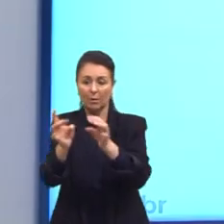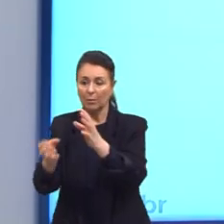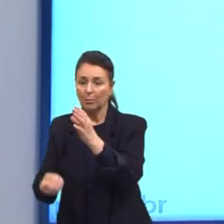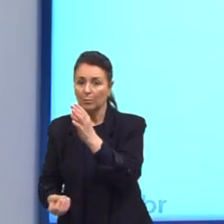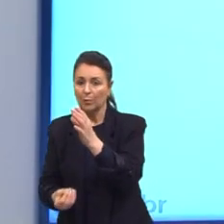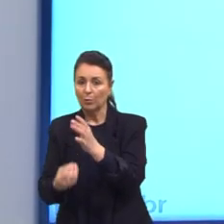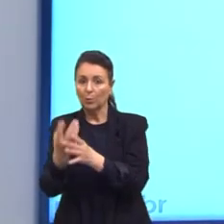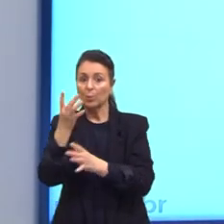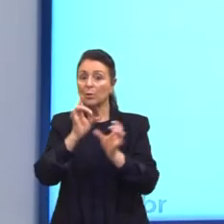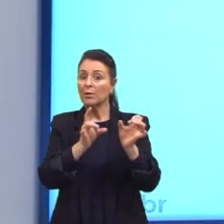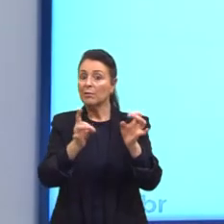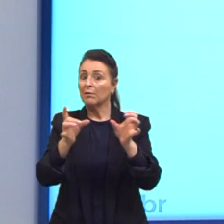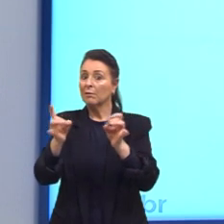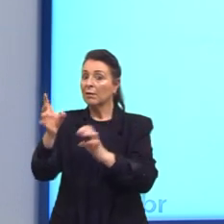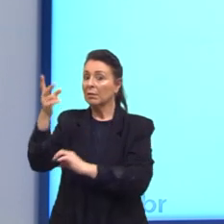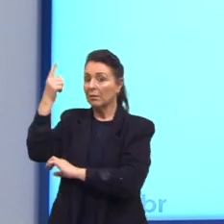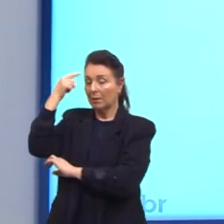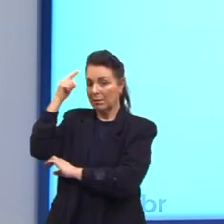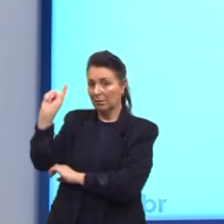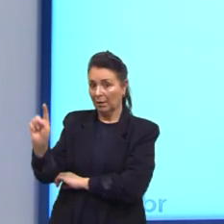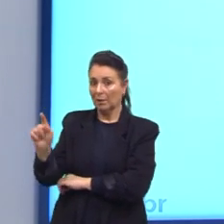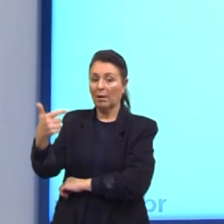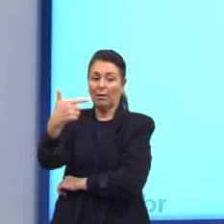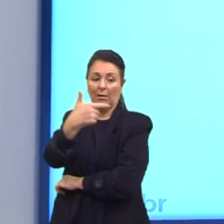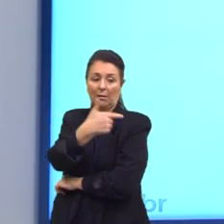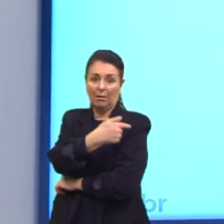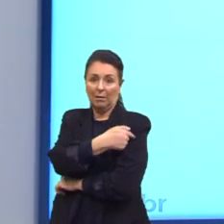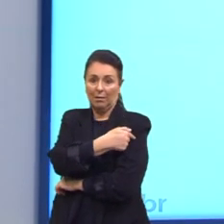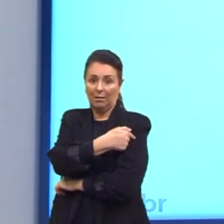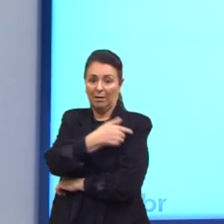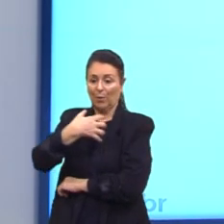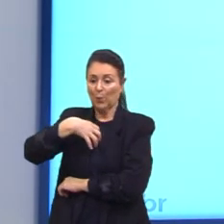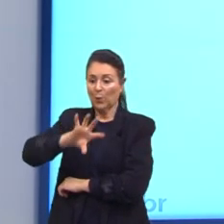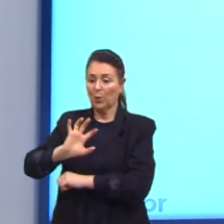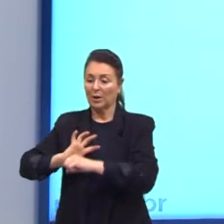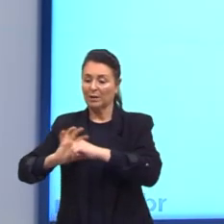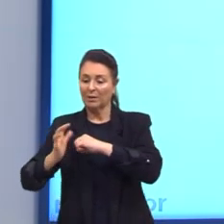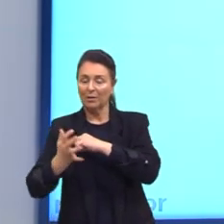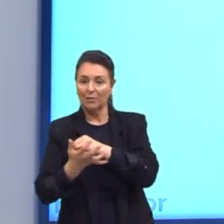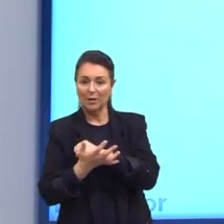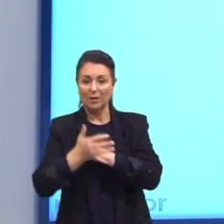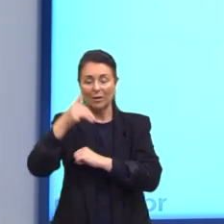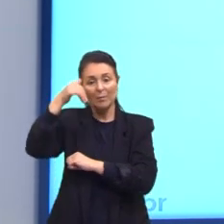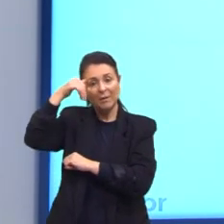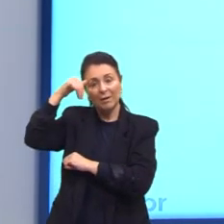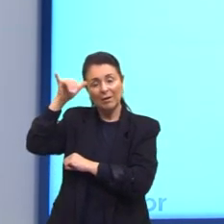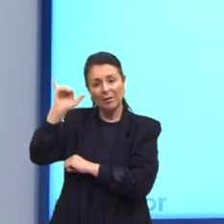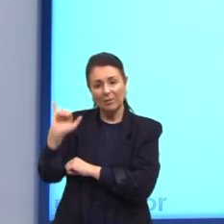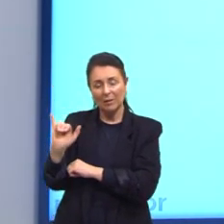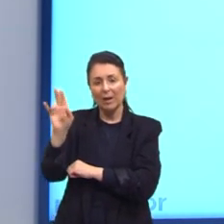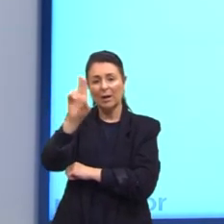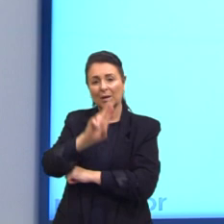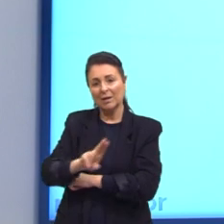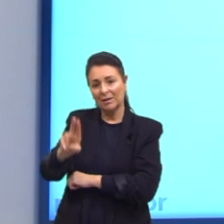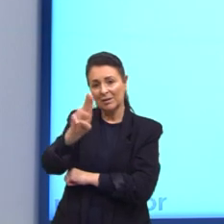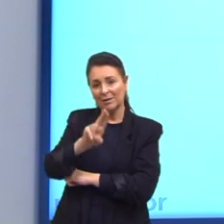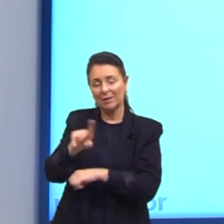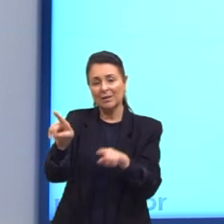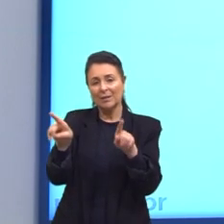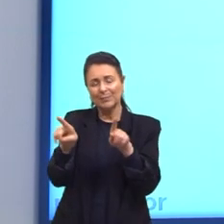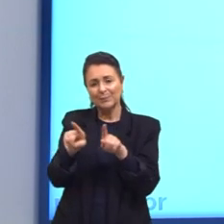ideias. Campanha de vacinação contra a Covid. Campanha de prevenção, né? De uso aí de